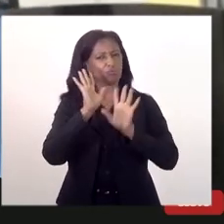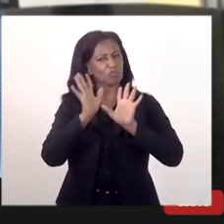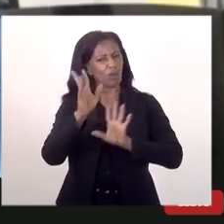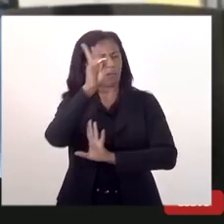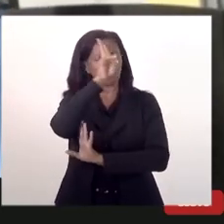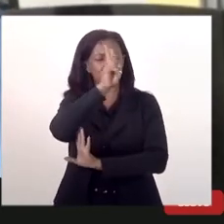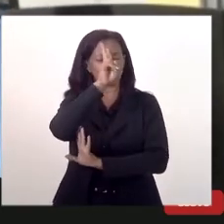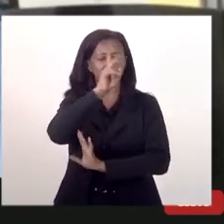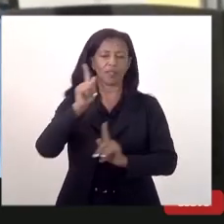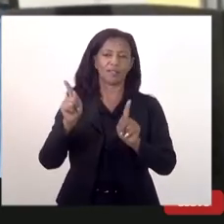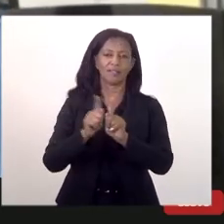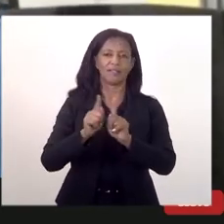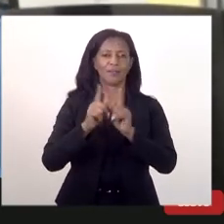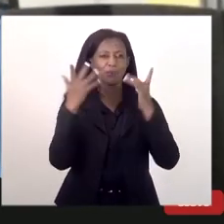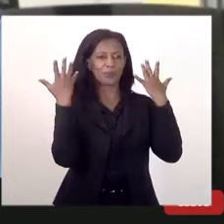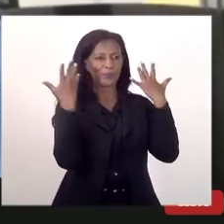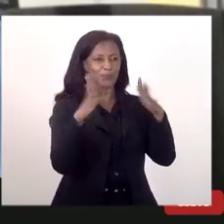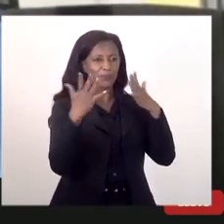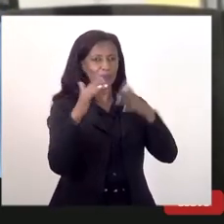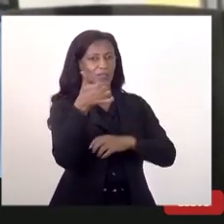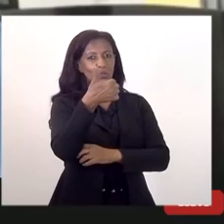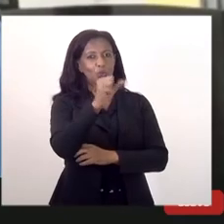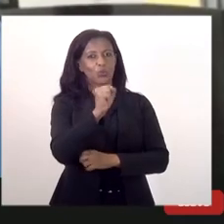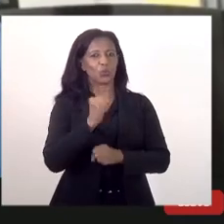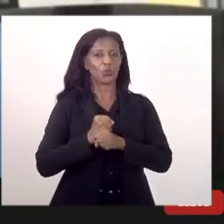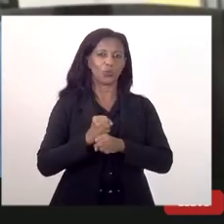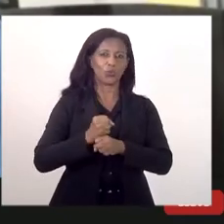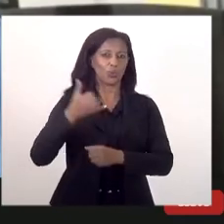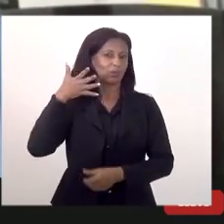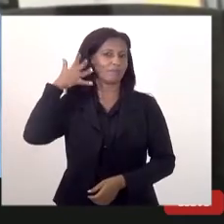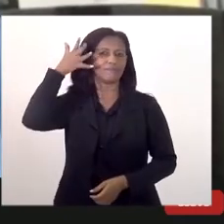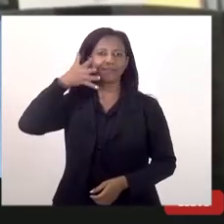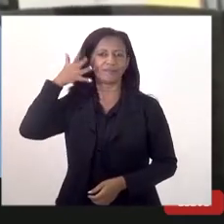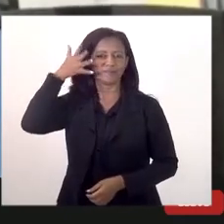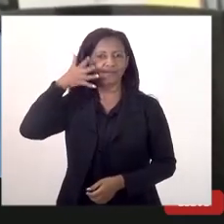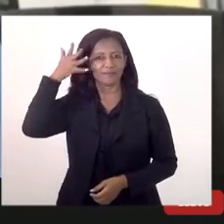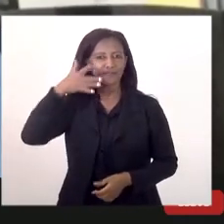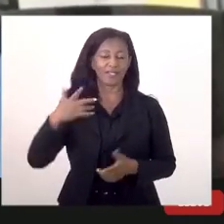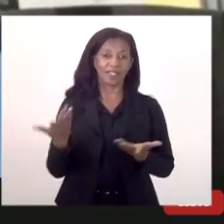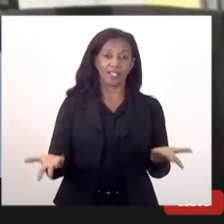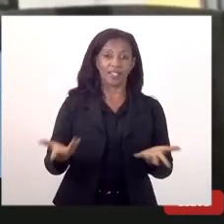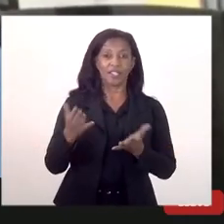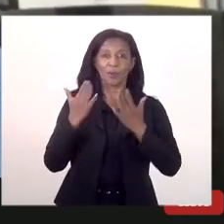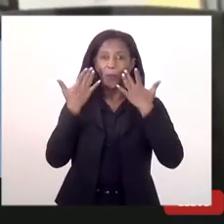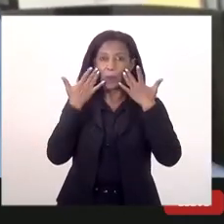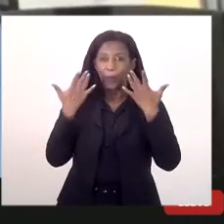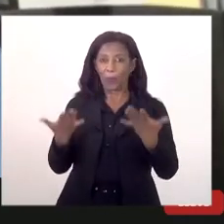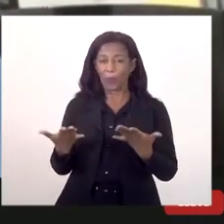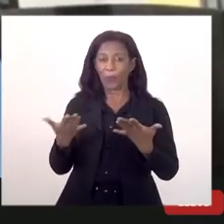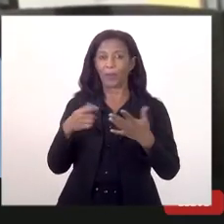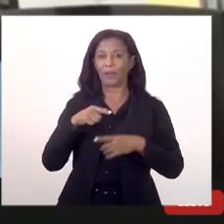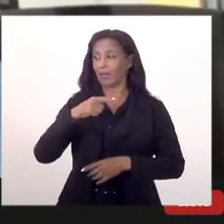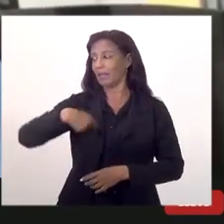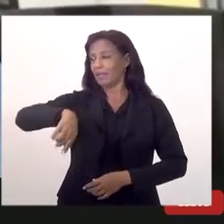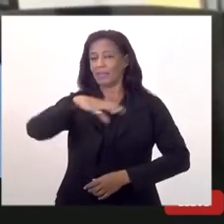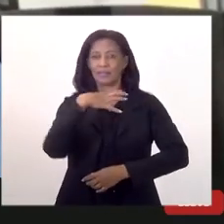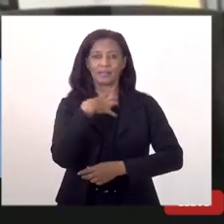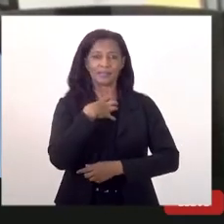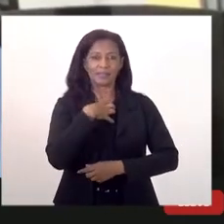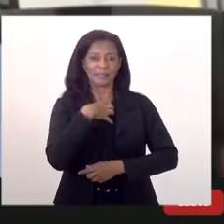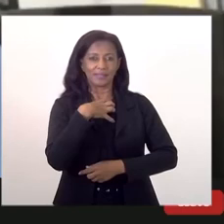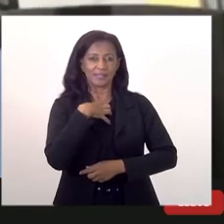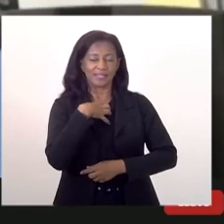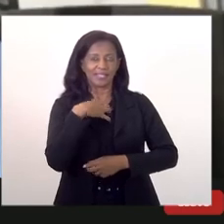isso e comemorar aí os 18 anos do fórum e tentar expressar esse sentimento desse